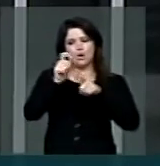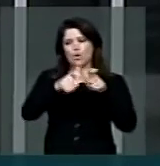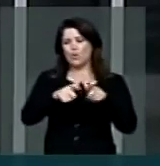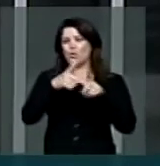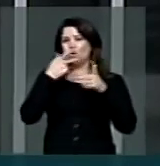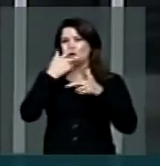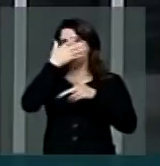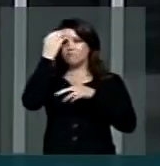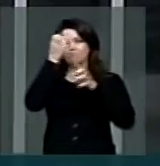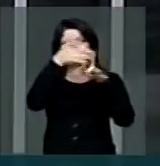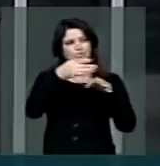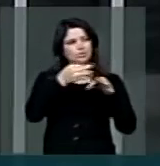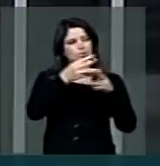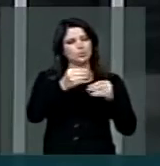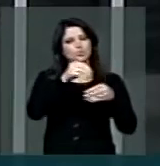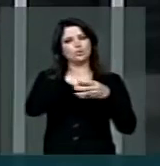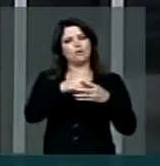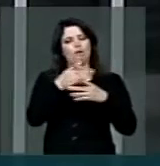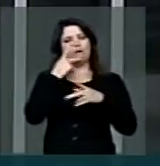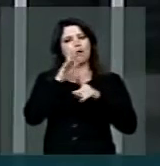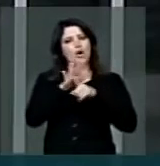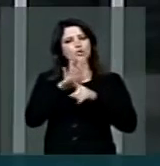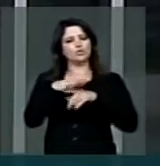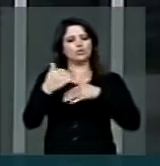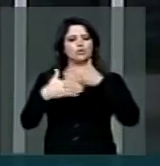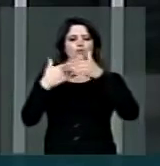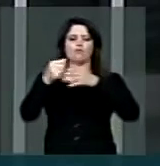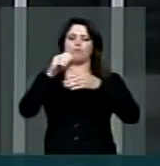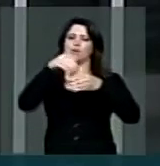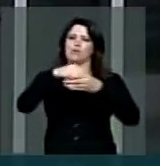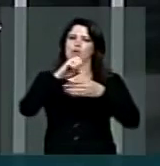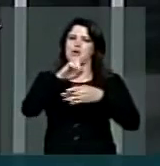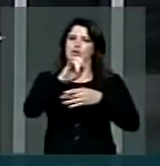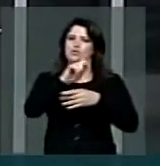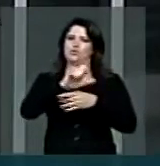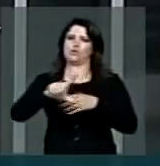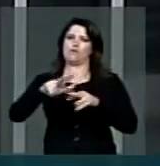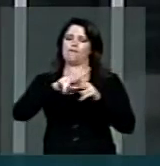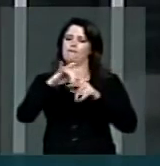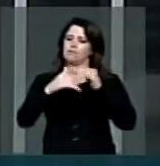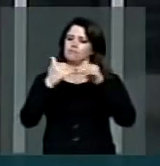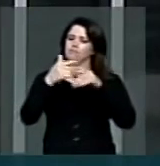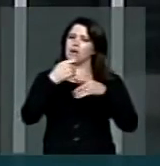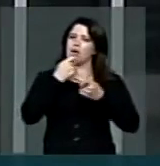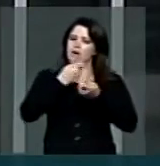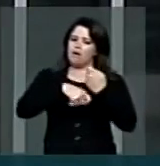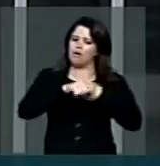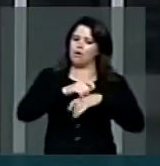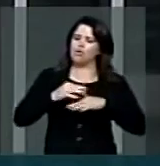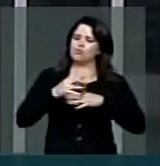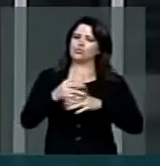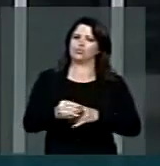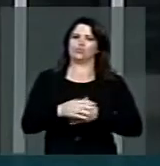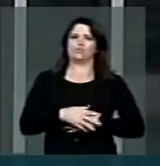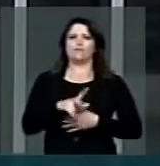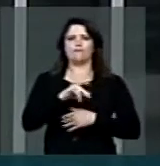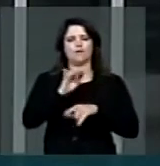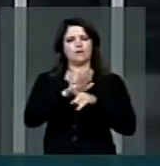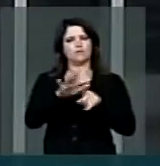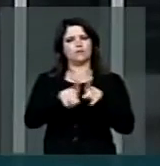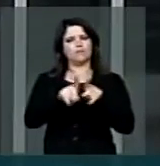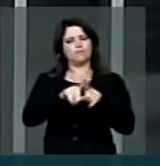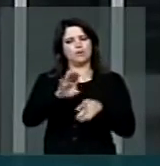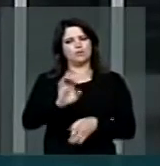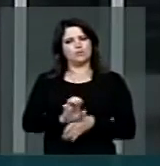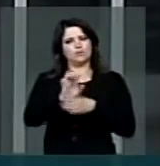tão esquecida. Benefícios para o desenvolvimento regional, com o incremento de atividades econômicas. Benefícios para o